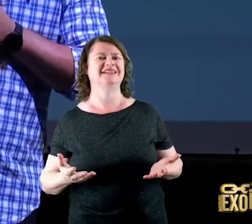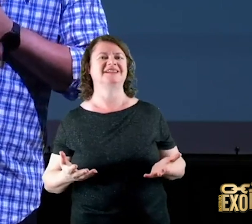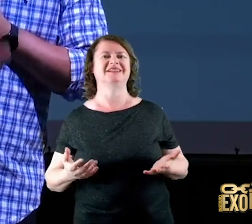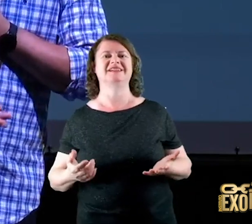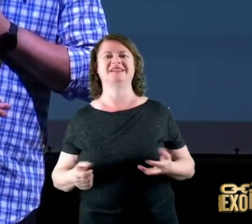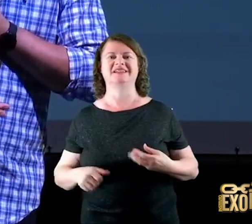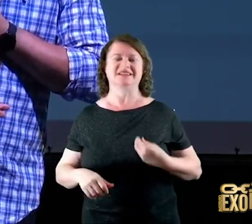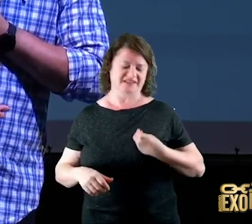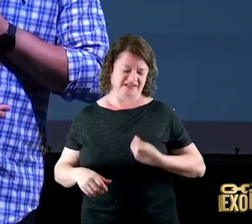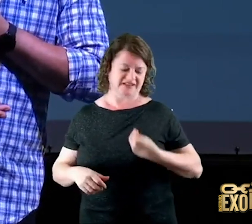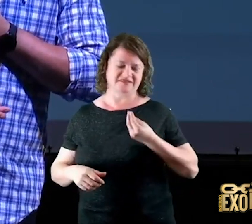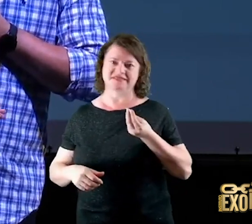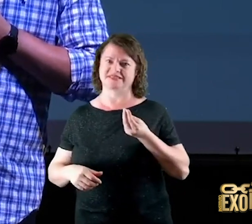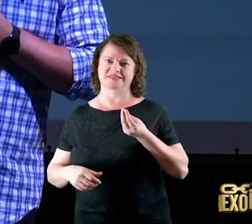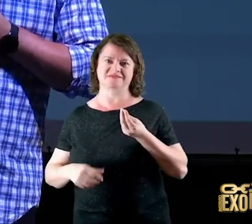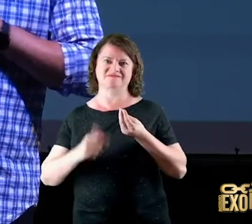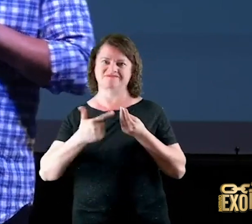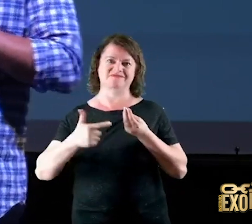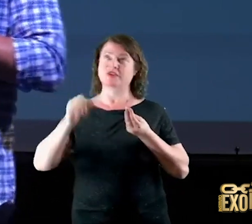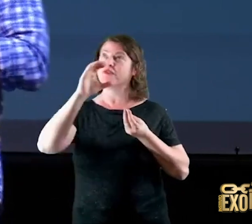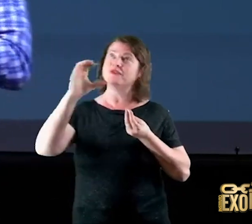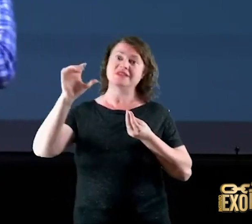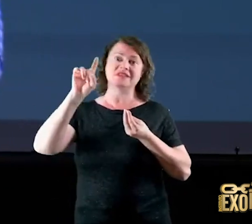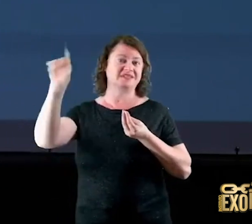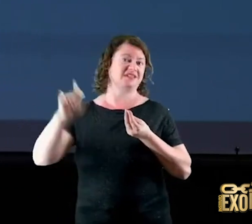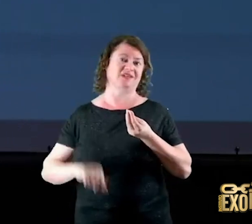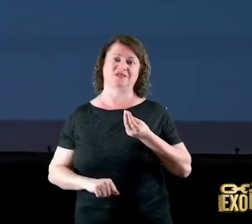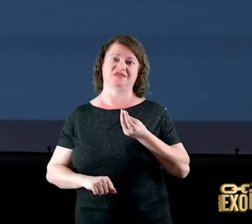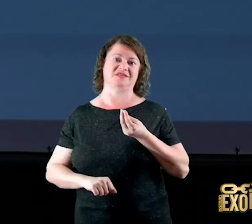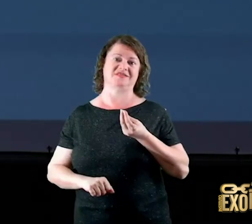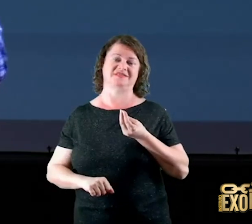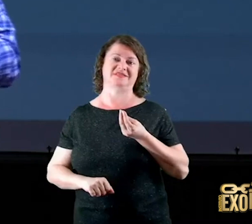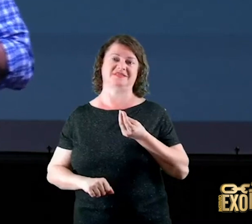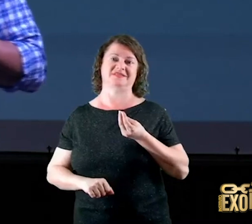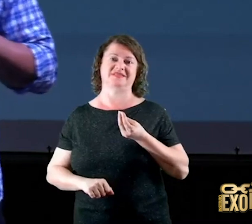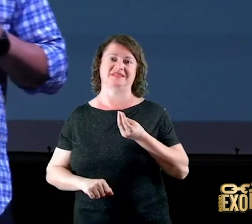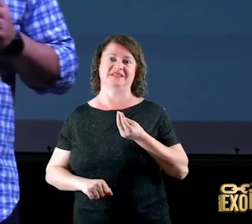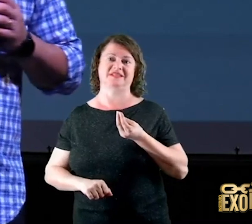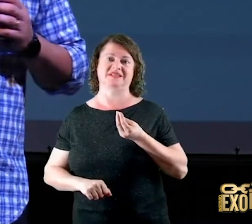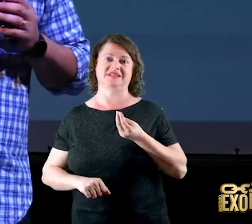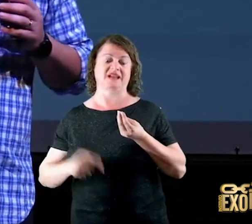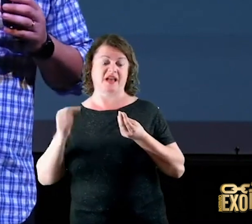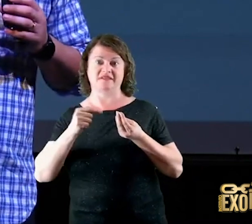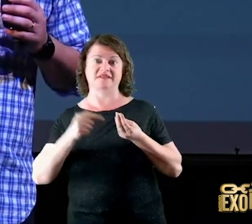coloca sua segurança em Deus e a gente que coloca sua segurança nas coisas